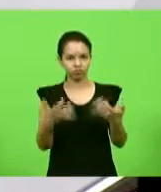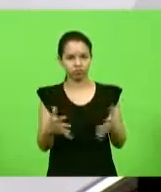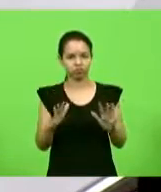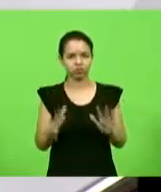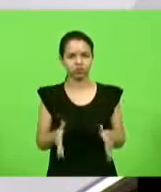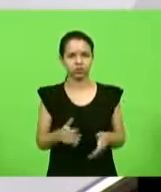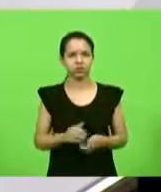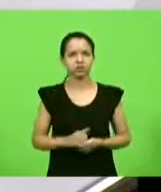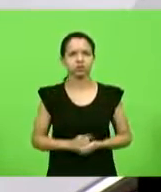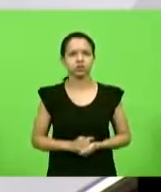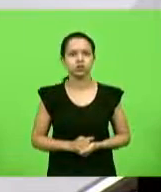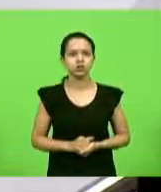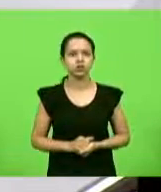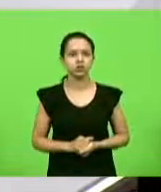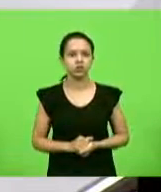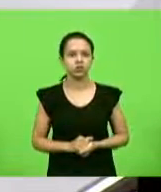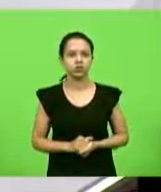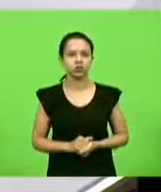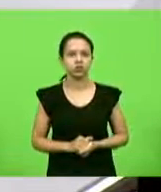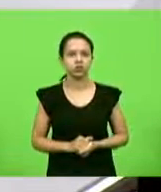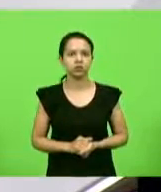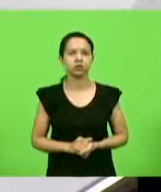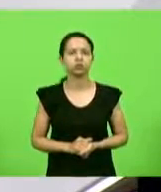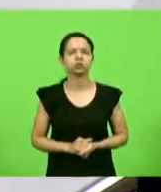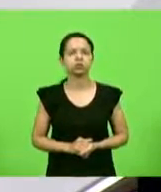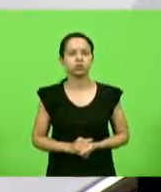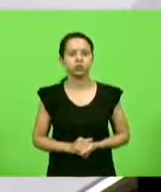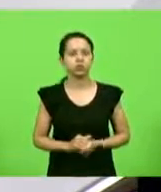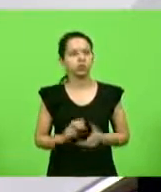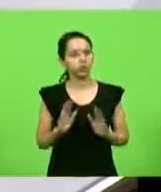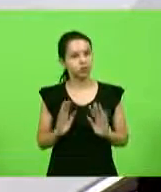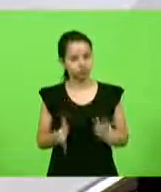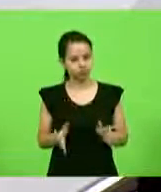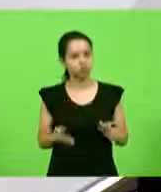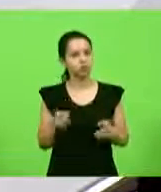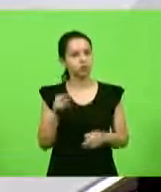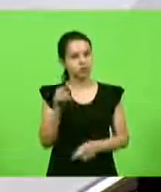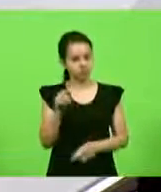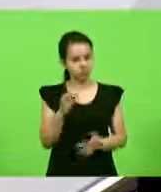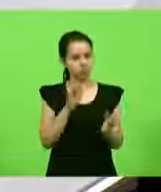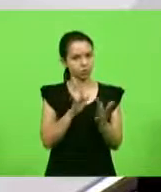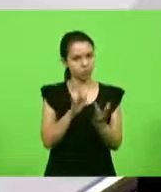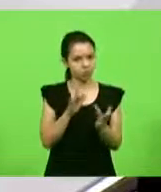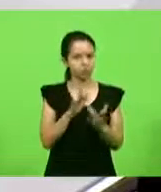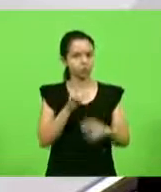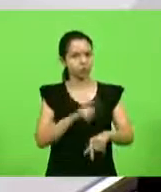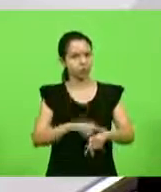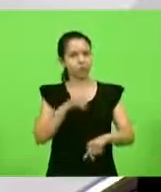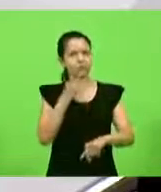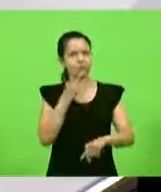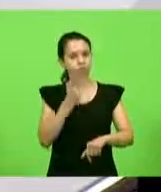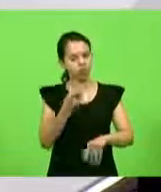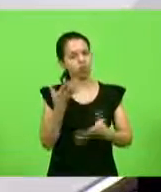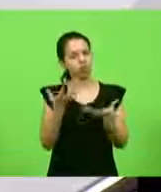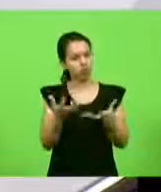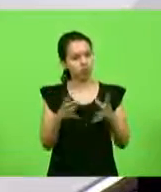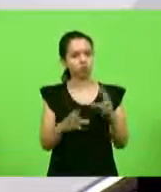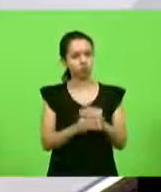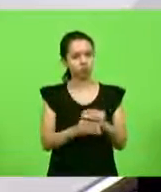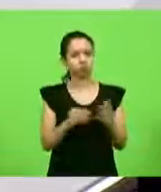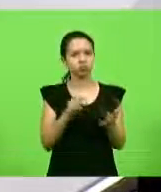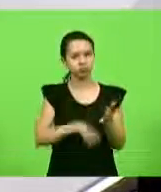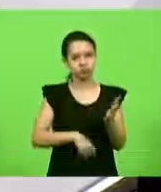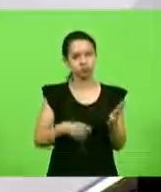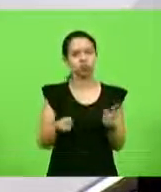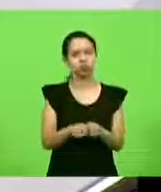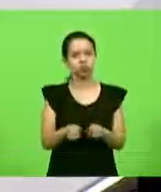deputado Kines, Vossa Excelência, de imediato, quando fiz o contato, de imediato, disse, eu quero subscrever, estou junto, estamos juntos